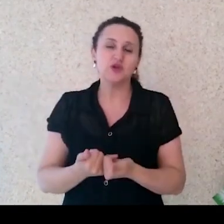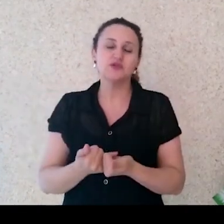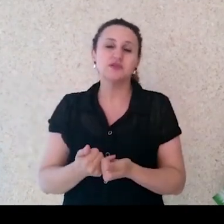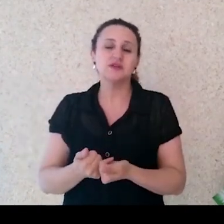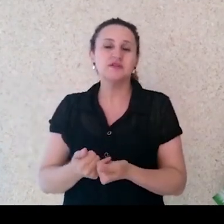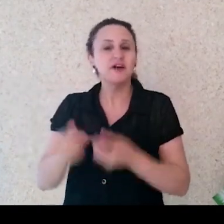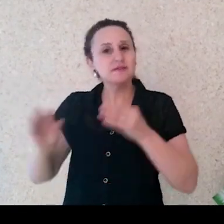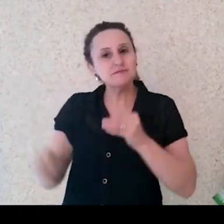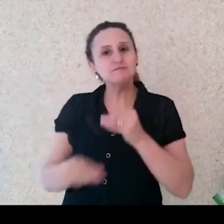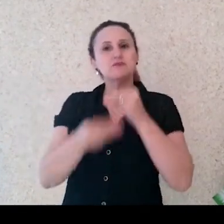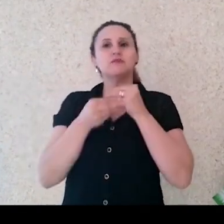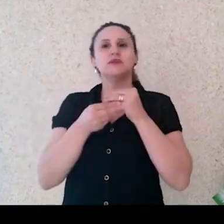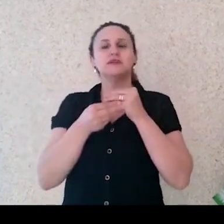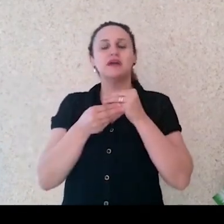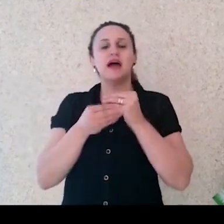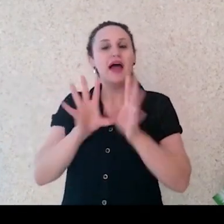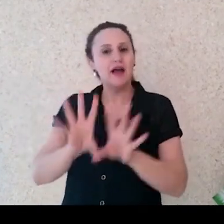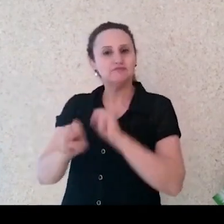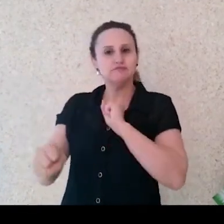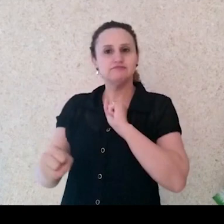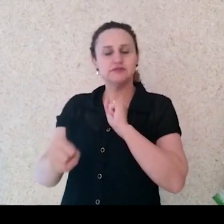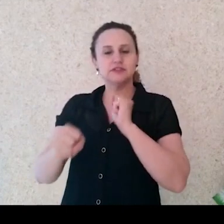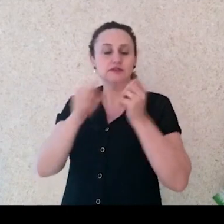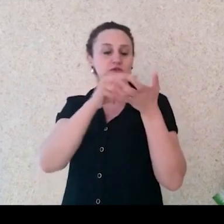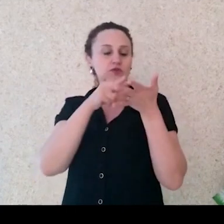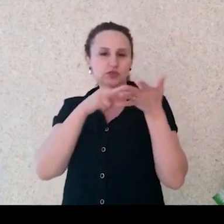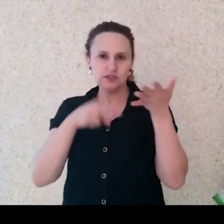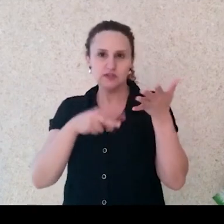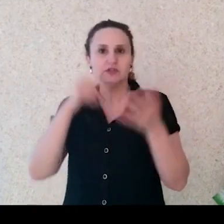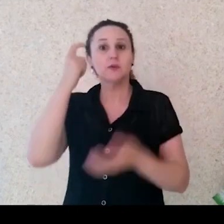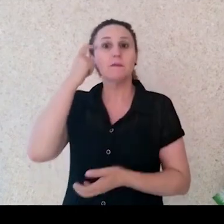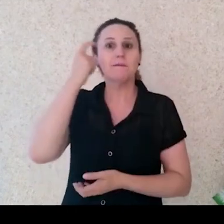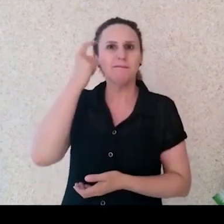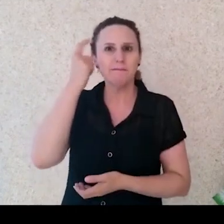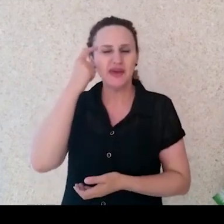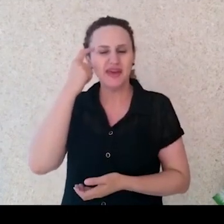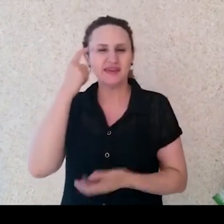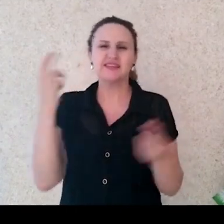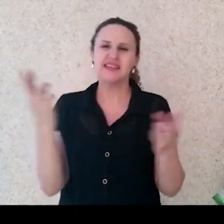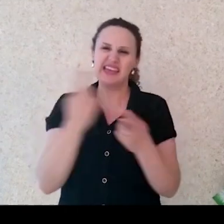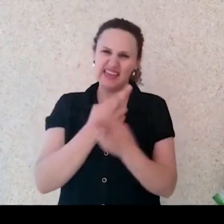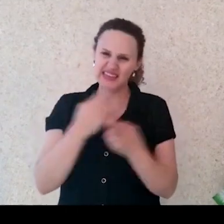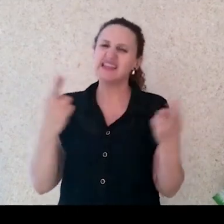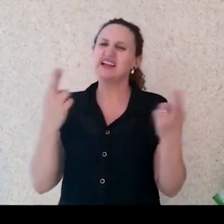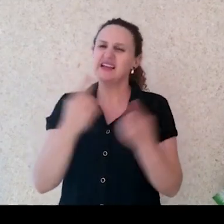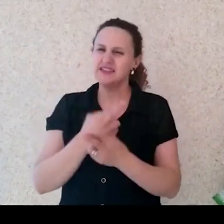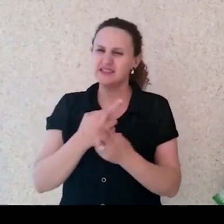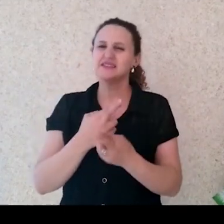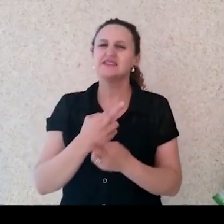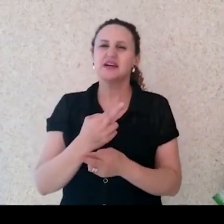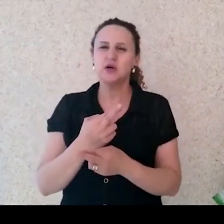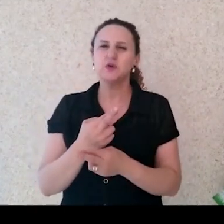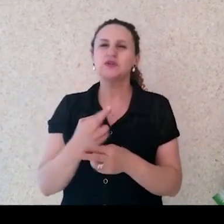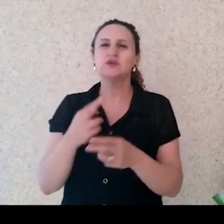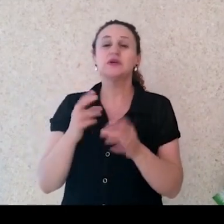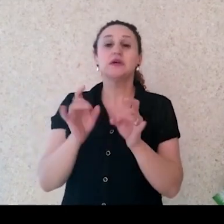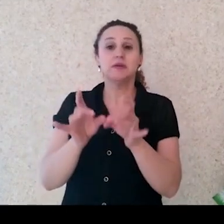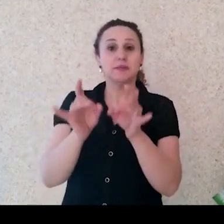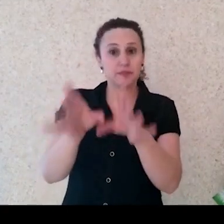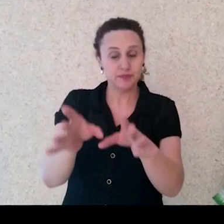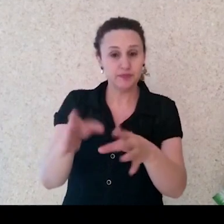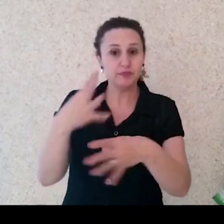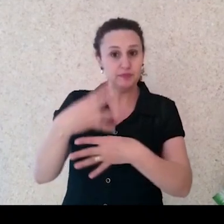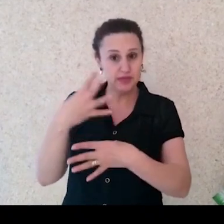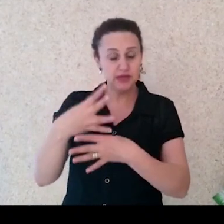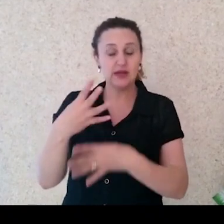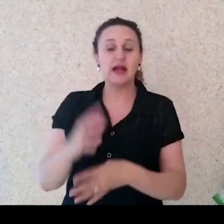e a gente não pode escapar dessa discussão. Por isso, quando a gente pensa nessa relação entre literatura e mercado e formação de leitores, ela não é